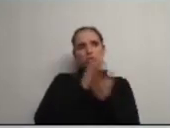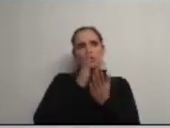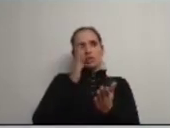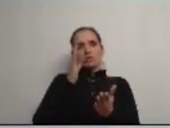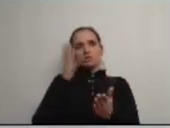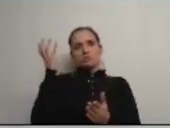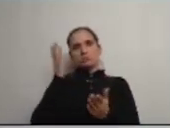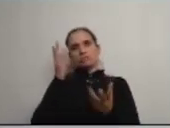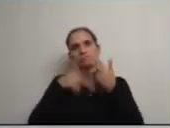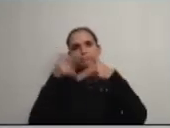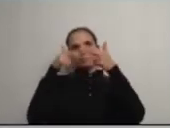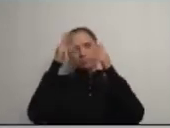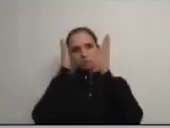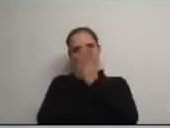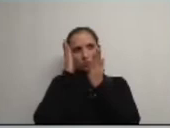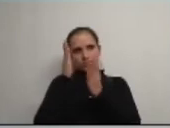da infraestrutura